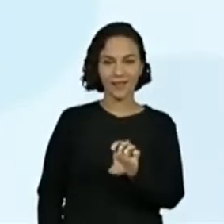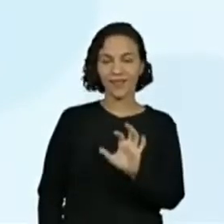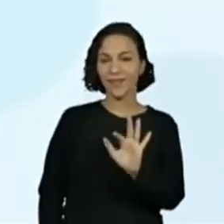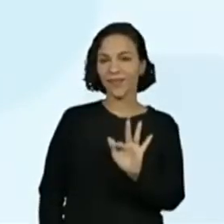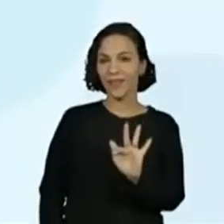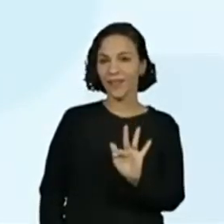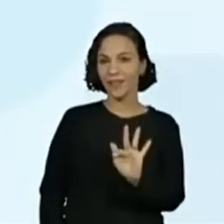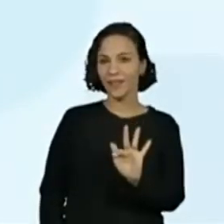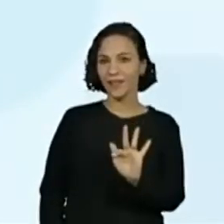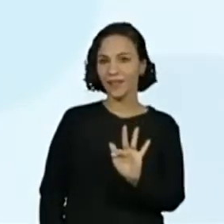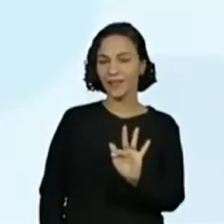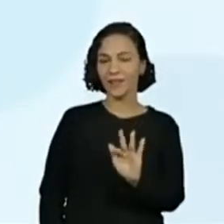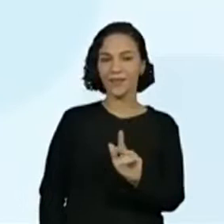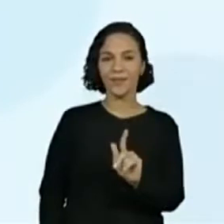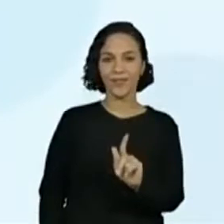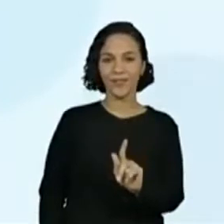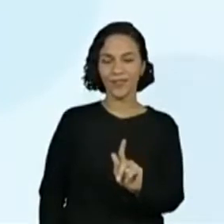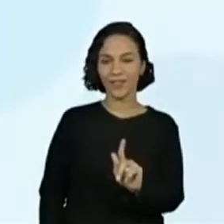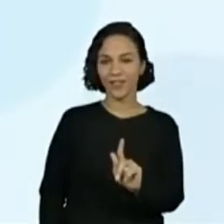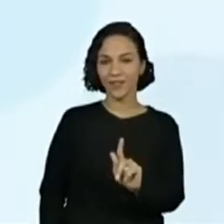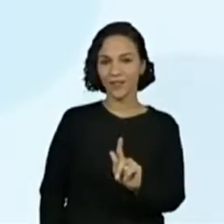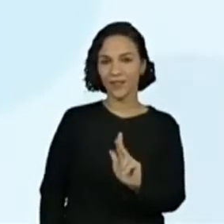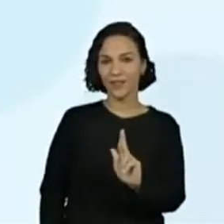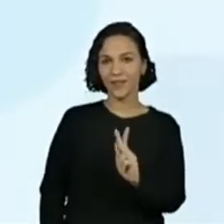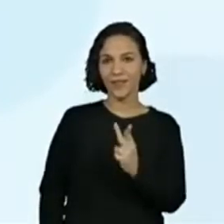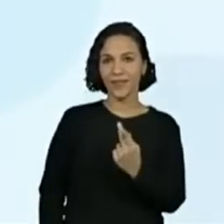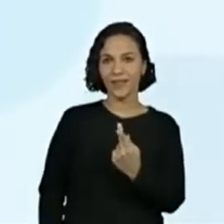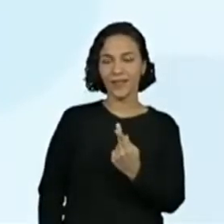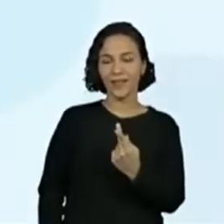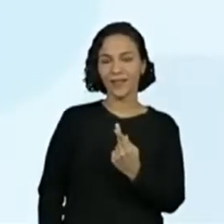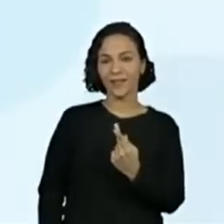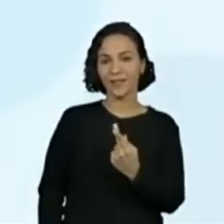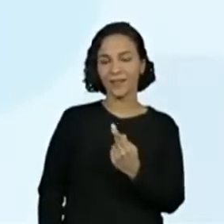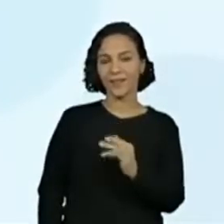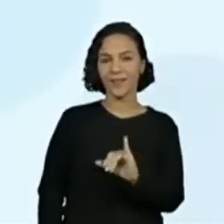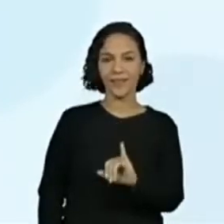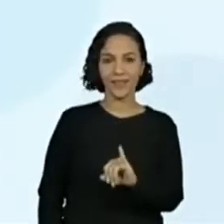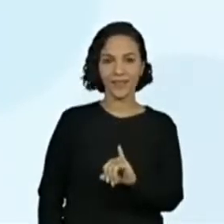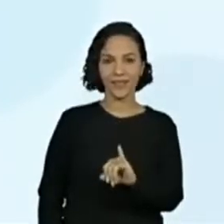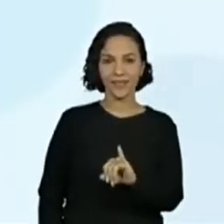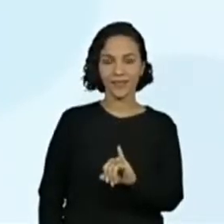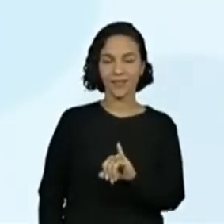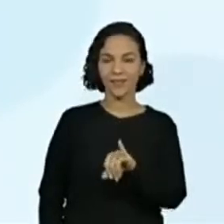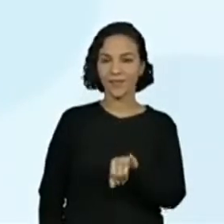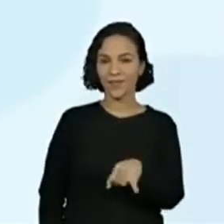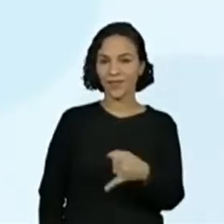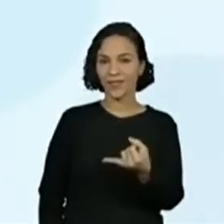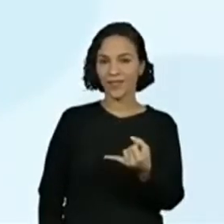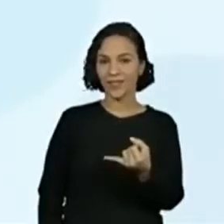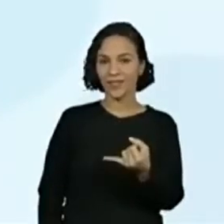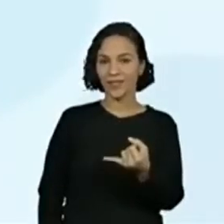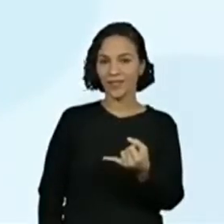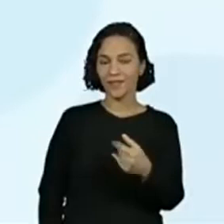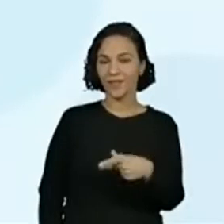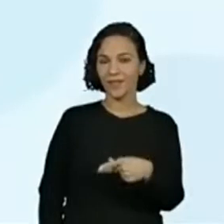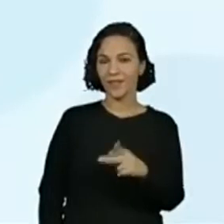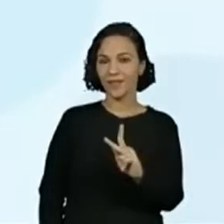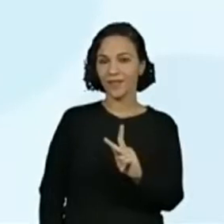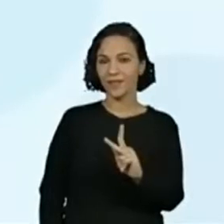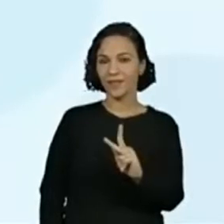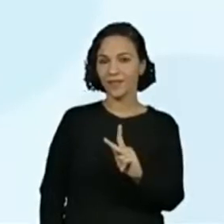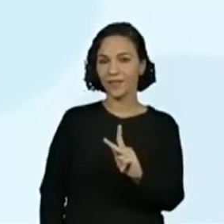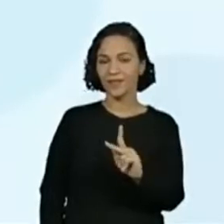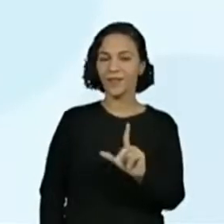F, G, H, I, J, K,